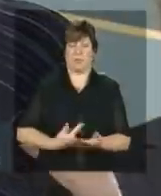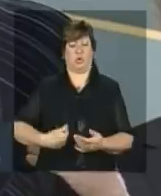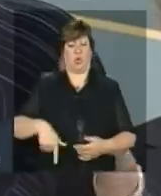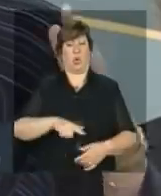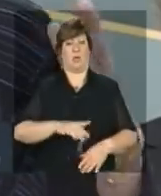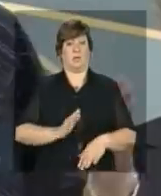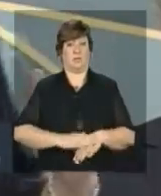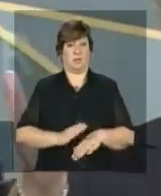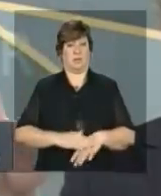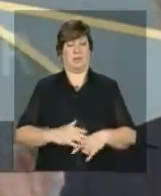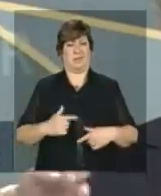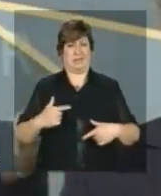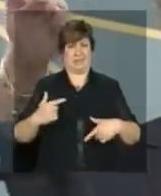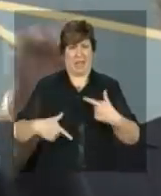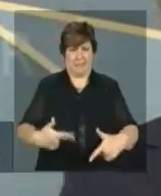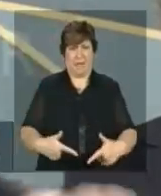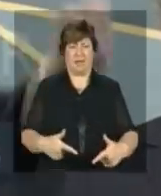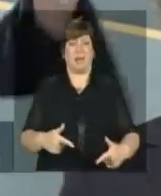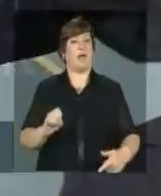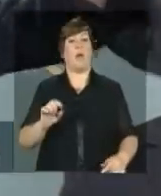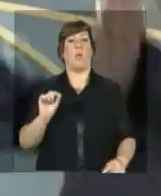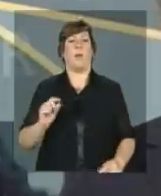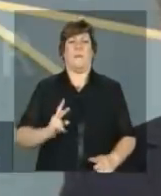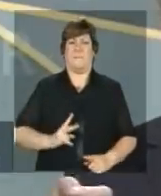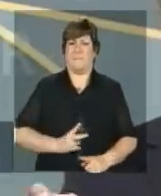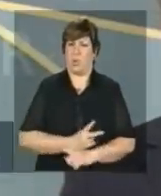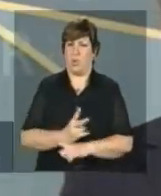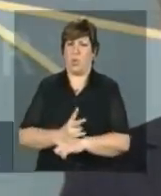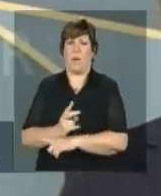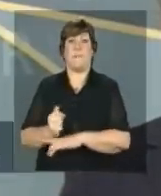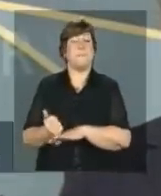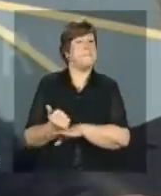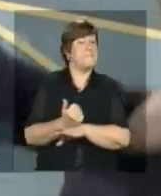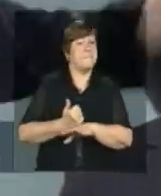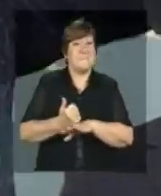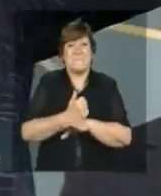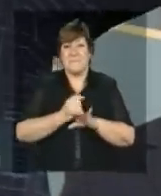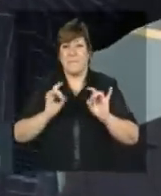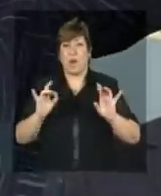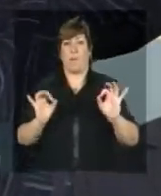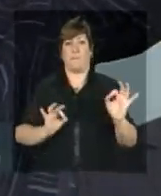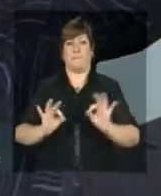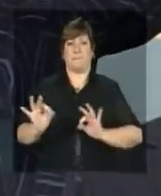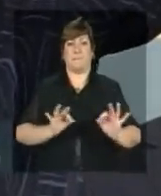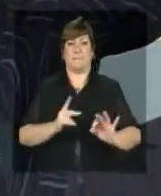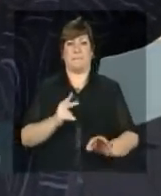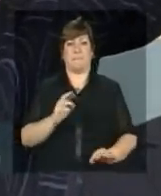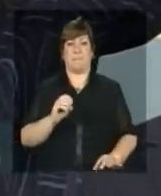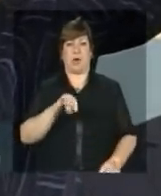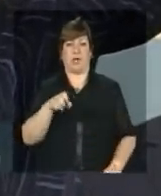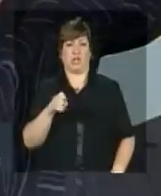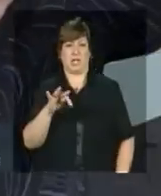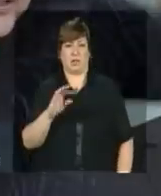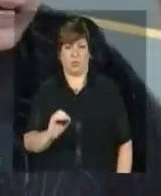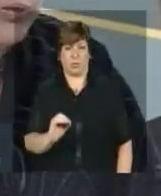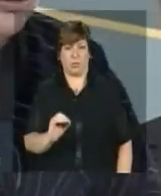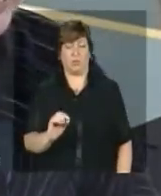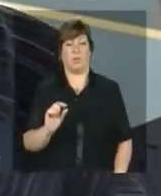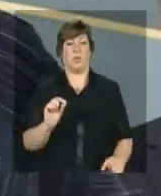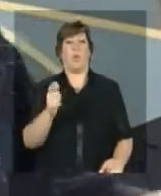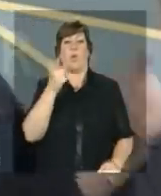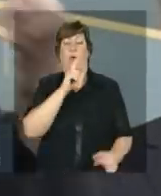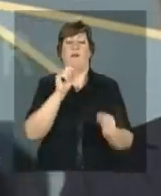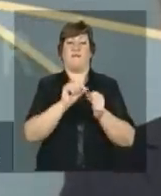atitude é uma atitude de procurar o melhor projeto garantir que ele seja que ele seja